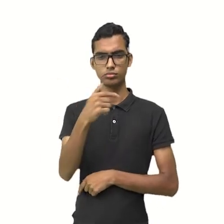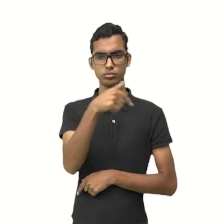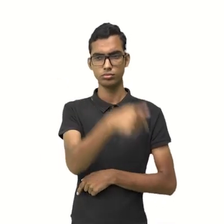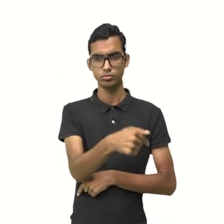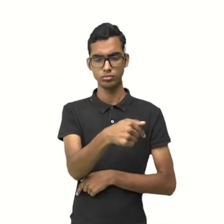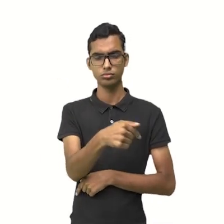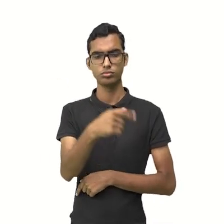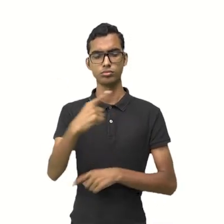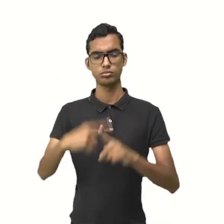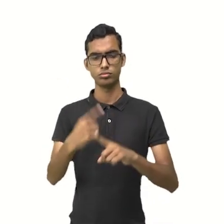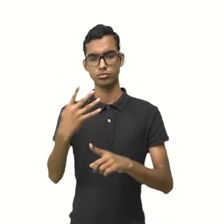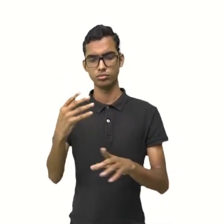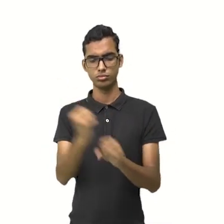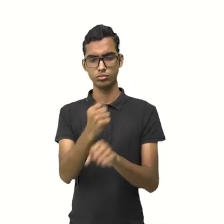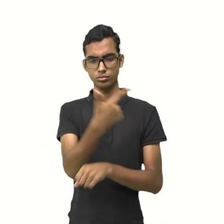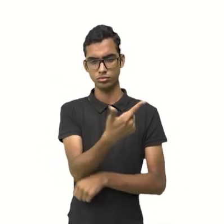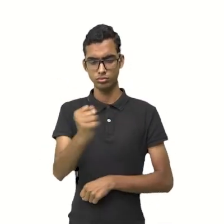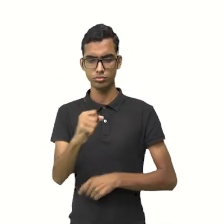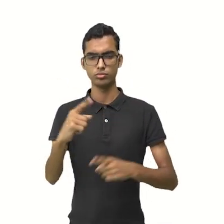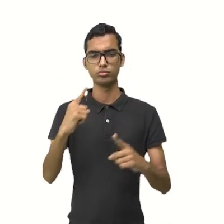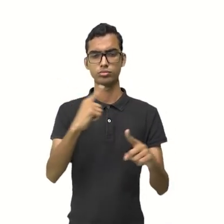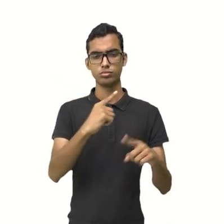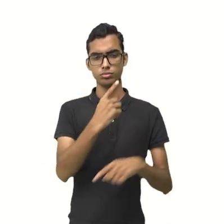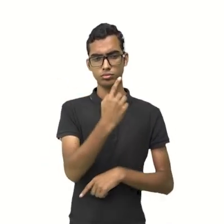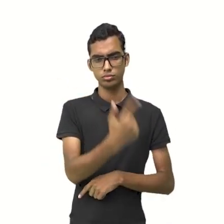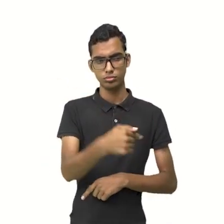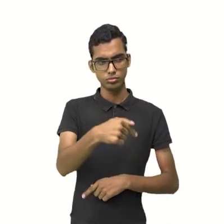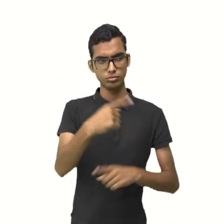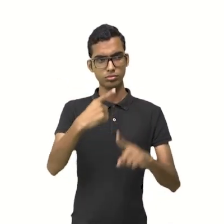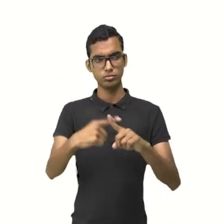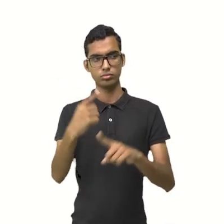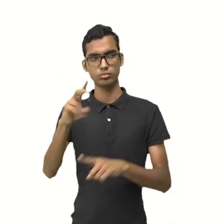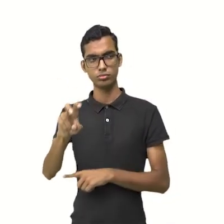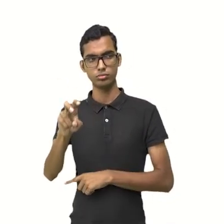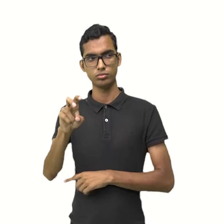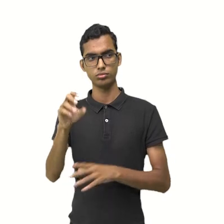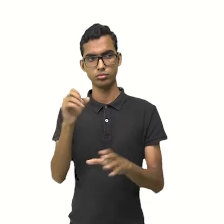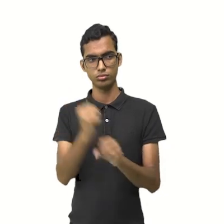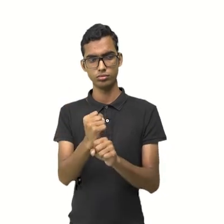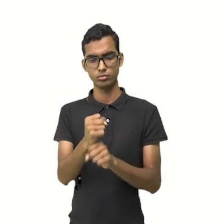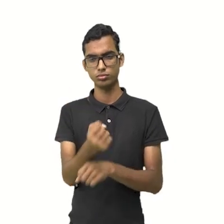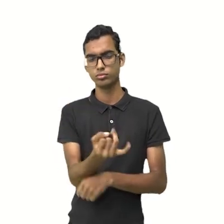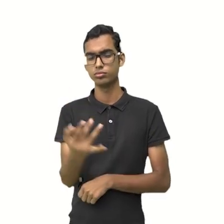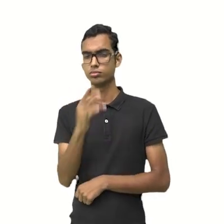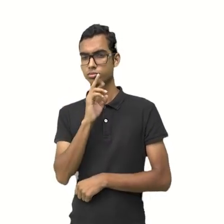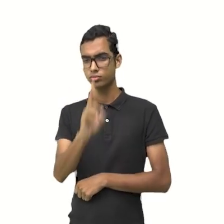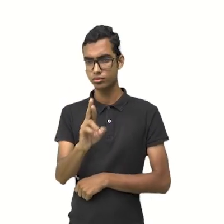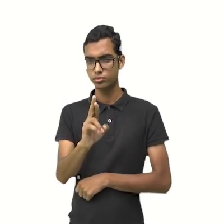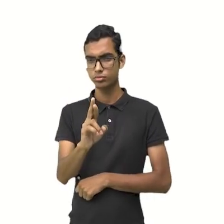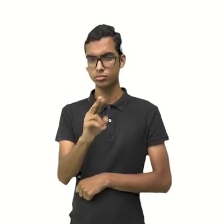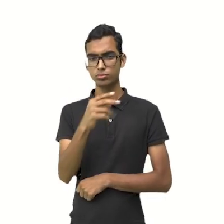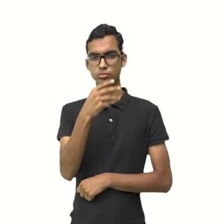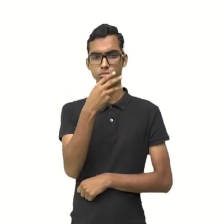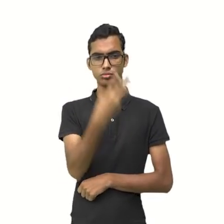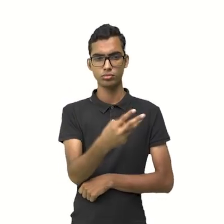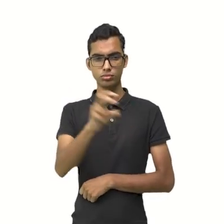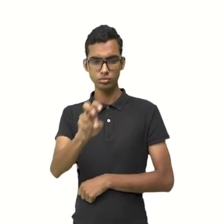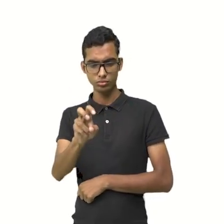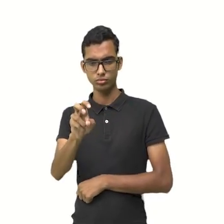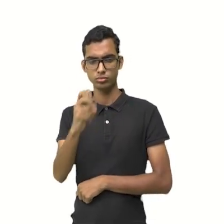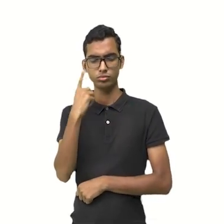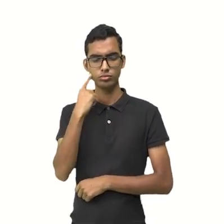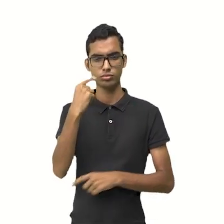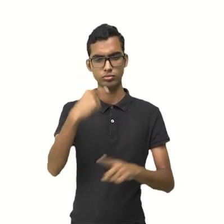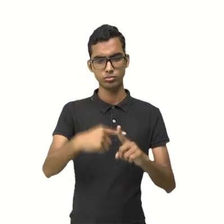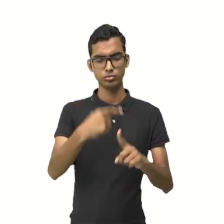vezes 4, 28. 7 vezes 5, quanto é que dá? 35. 7